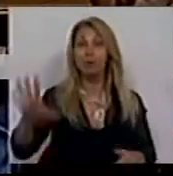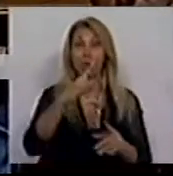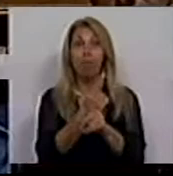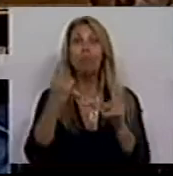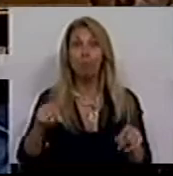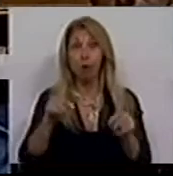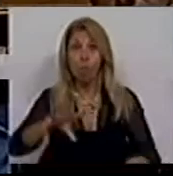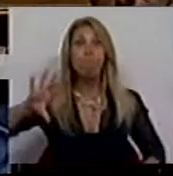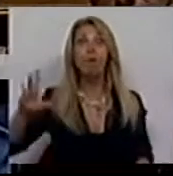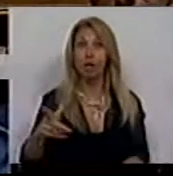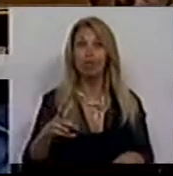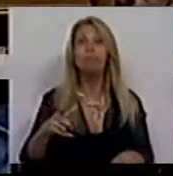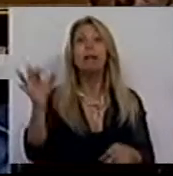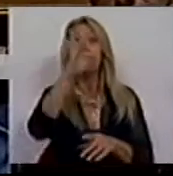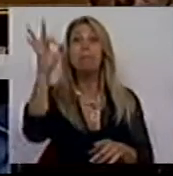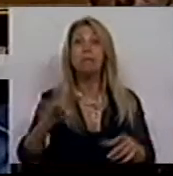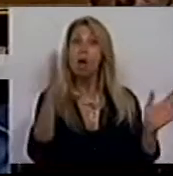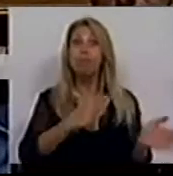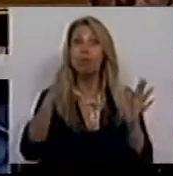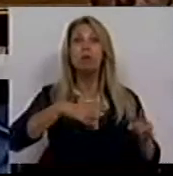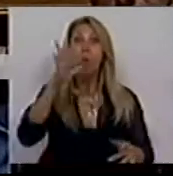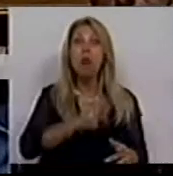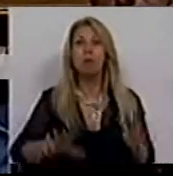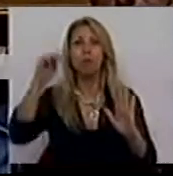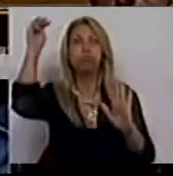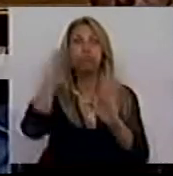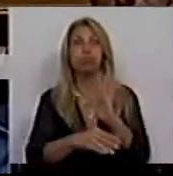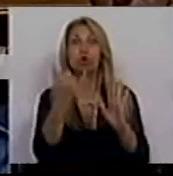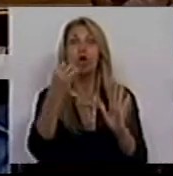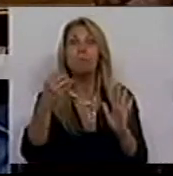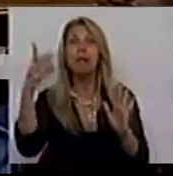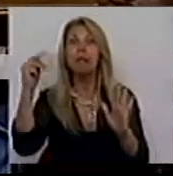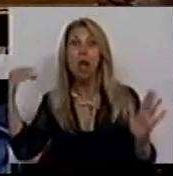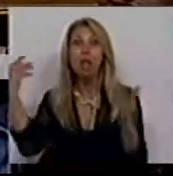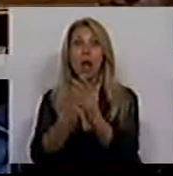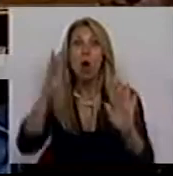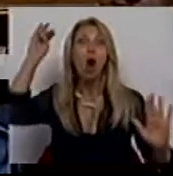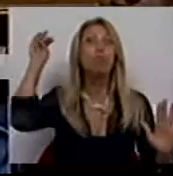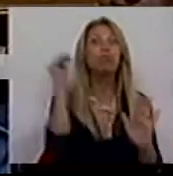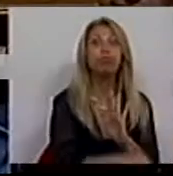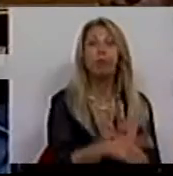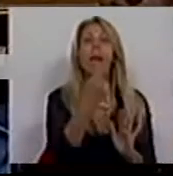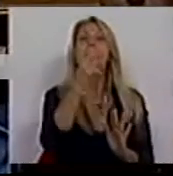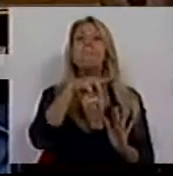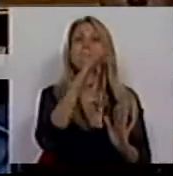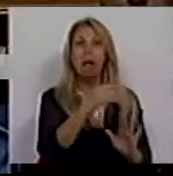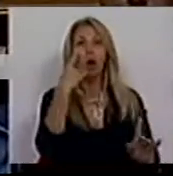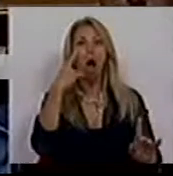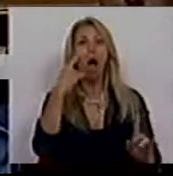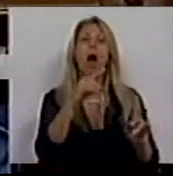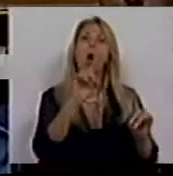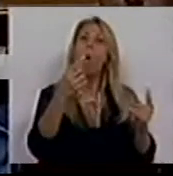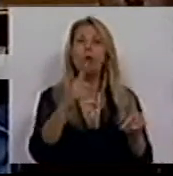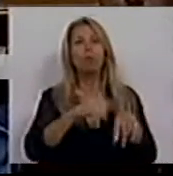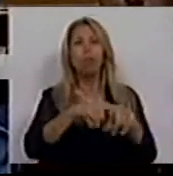de produção industrial teve a maior queda deste setembro de 2013, bens duradouros e não duradouros. E esse país é